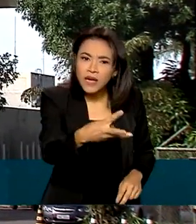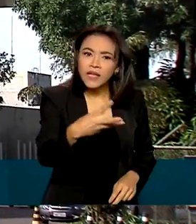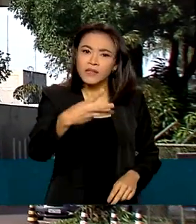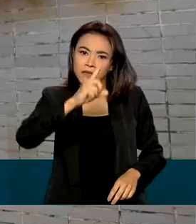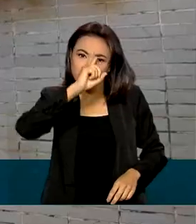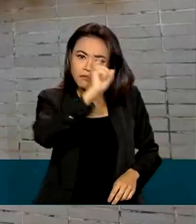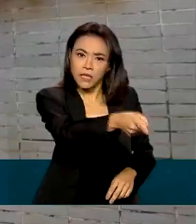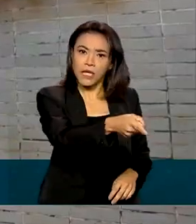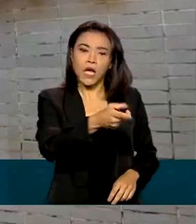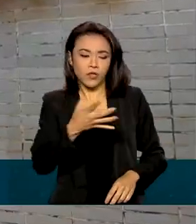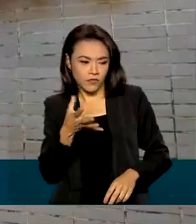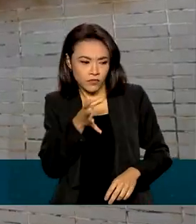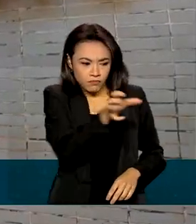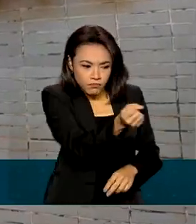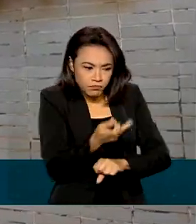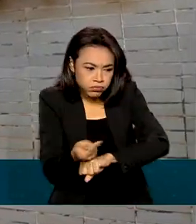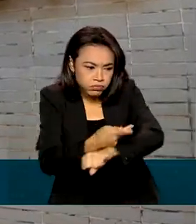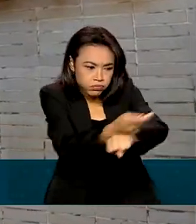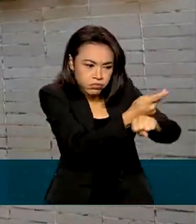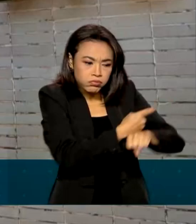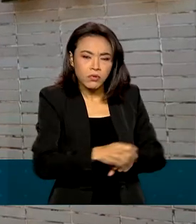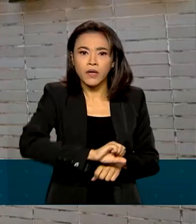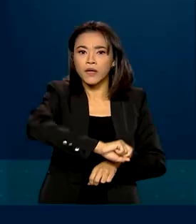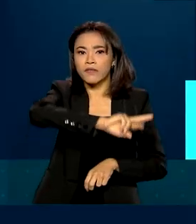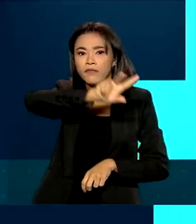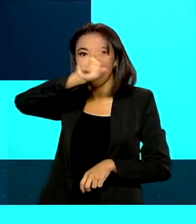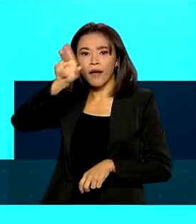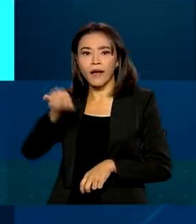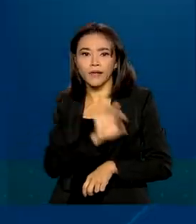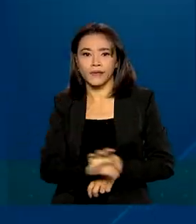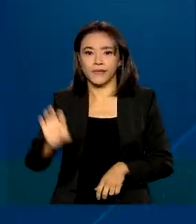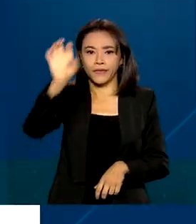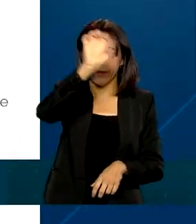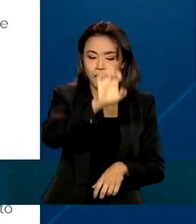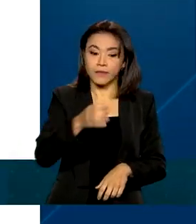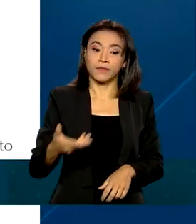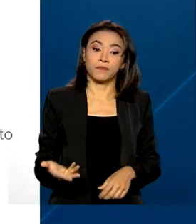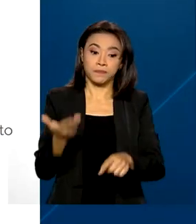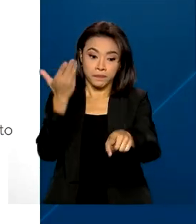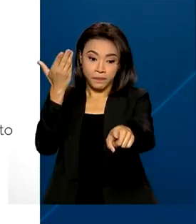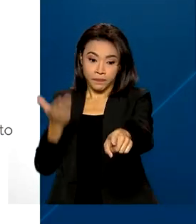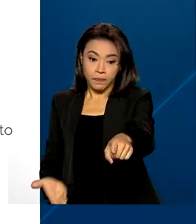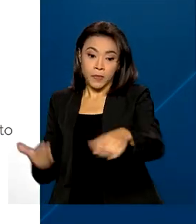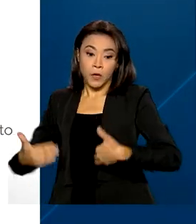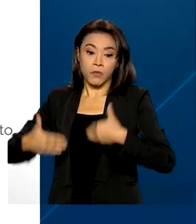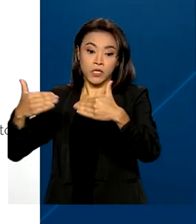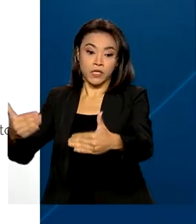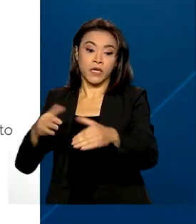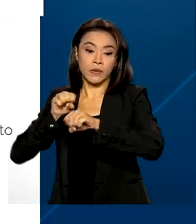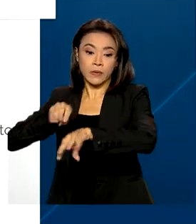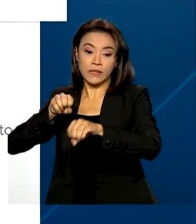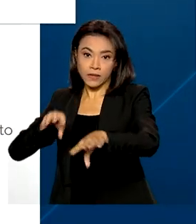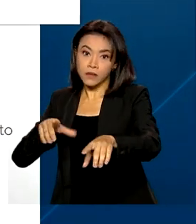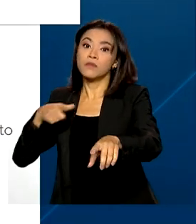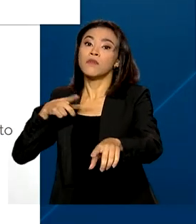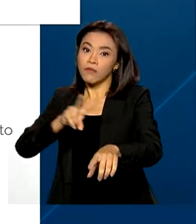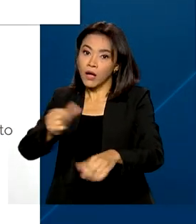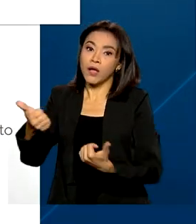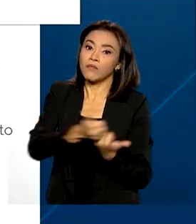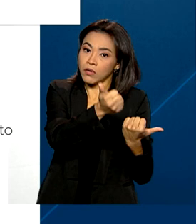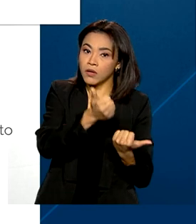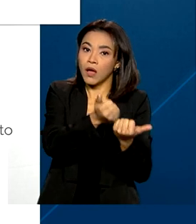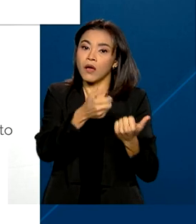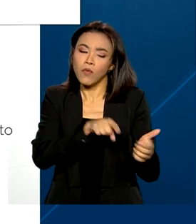e apreensão foram cumpridos em diversos estados. Em nota, o Ministério da Educação diz se colaborar com as